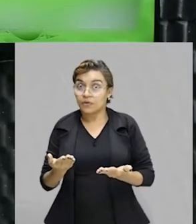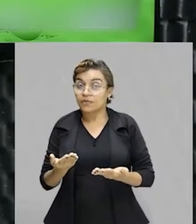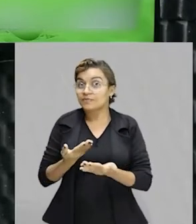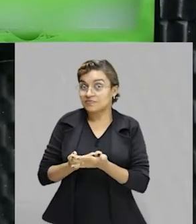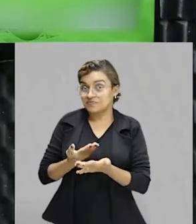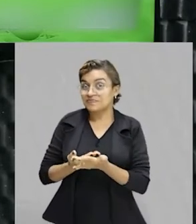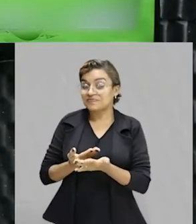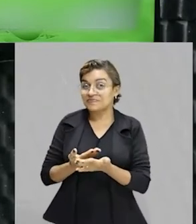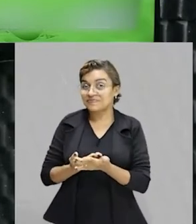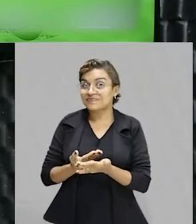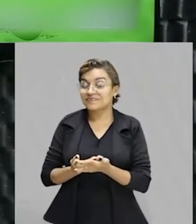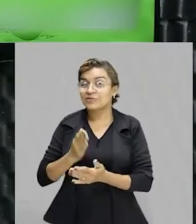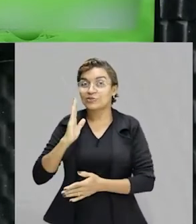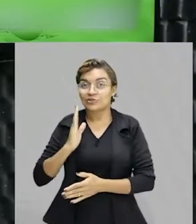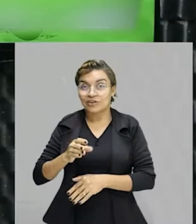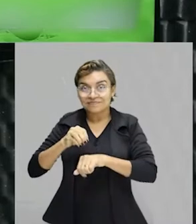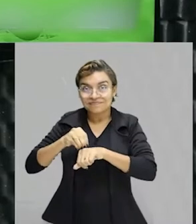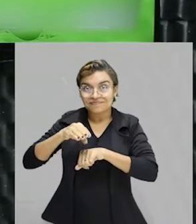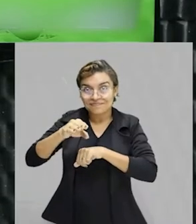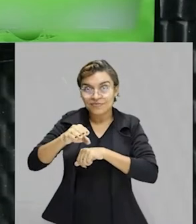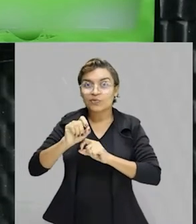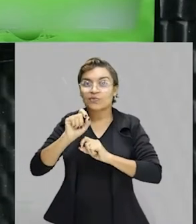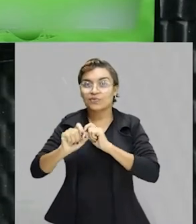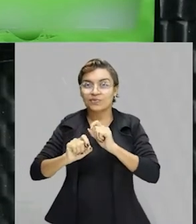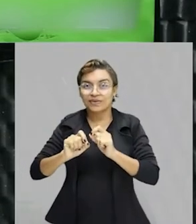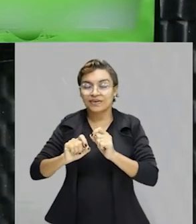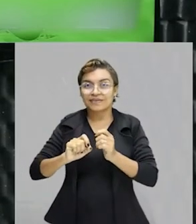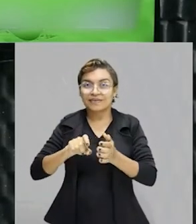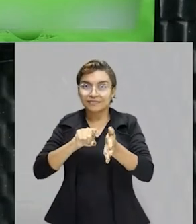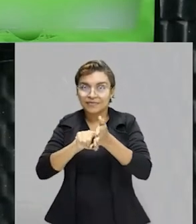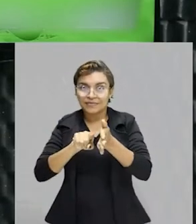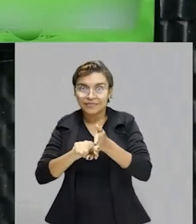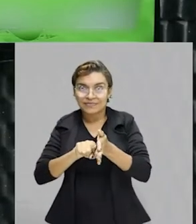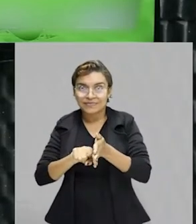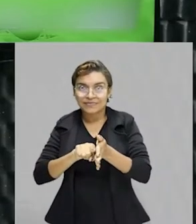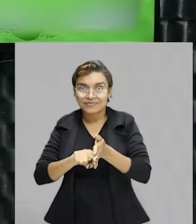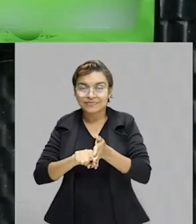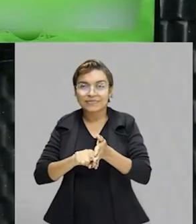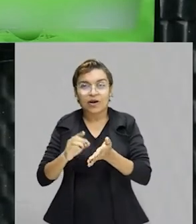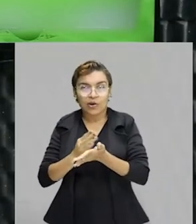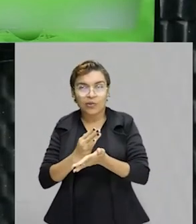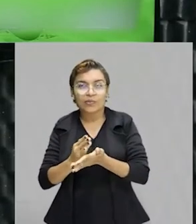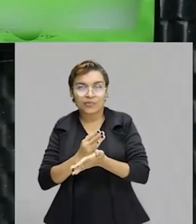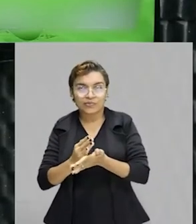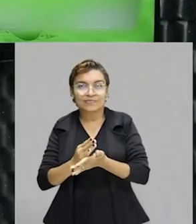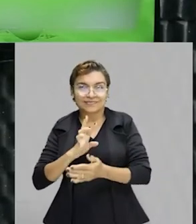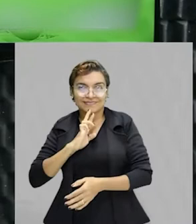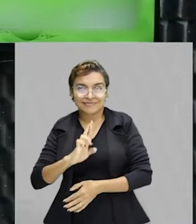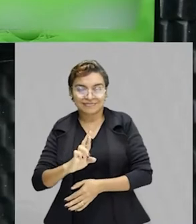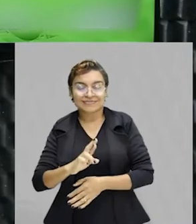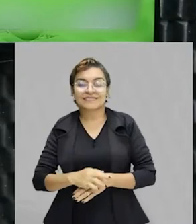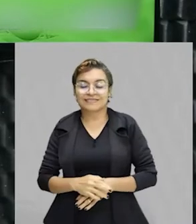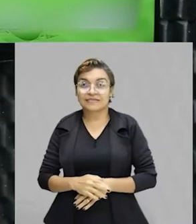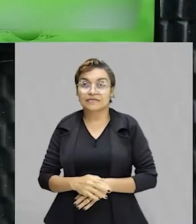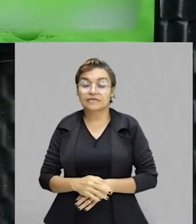de estudo, nós já trazemos para vocês a resolução, o passo a passo da resolução de algumas questões dentro do